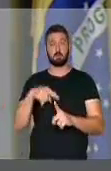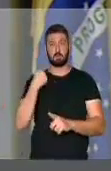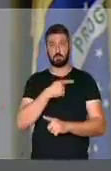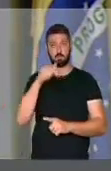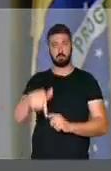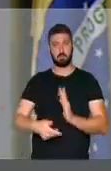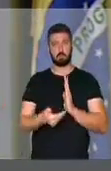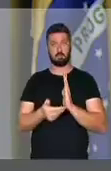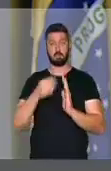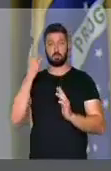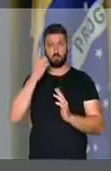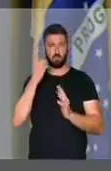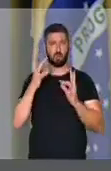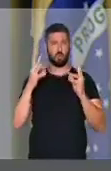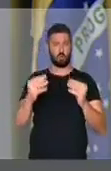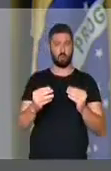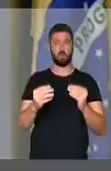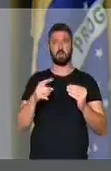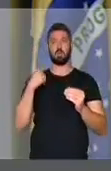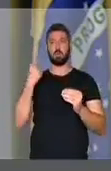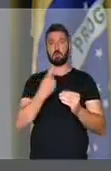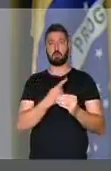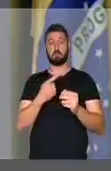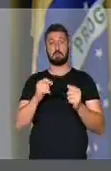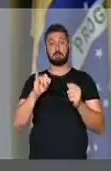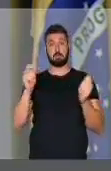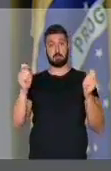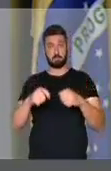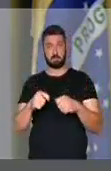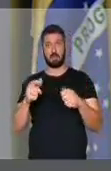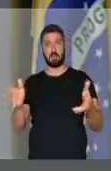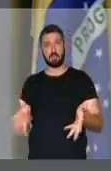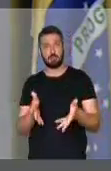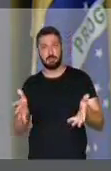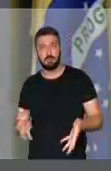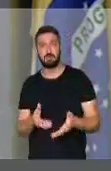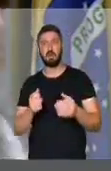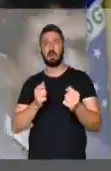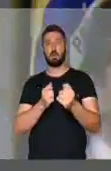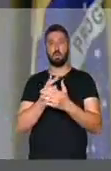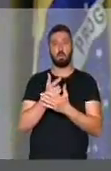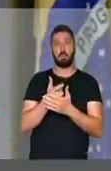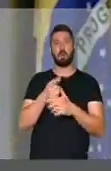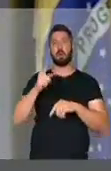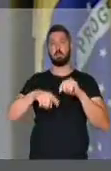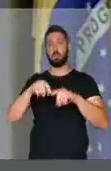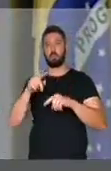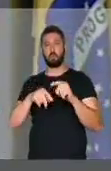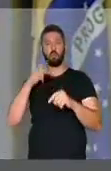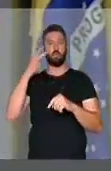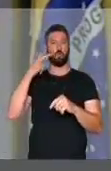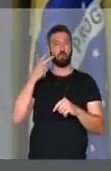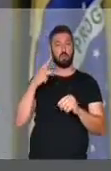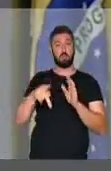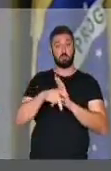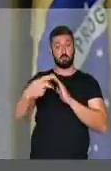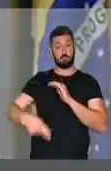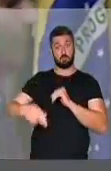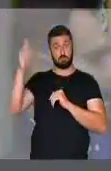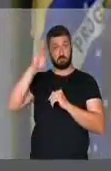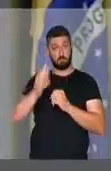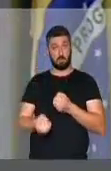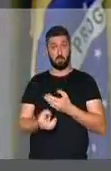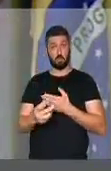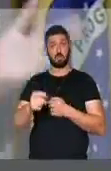nós aqui, deputados e deputadas, quando nós pudermos incentivar a compra dos vinhos, dos produtos nacionais